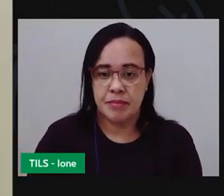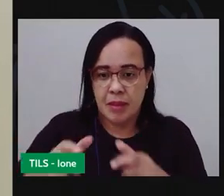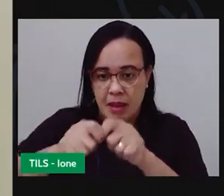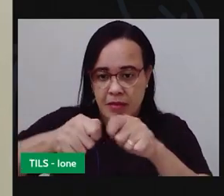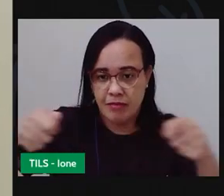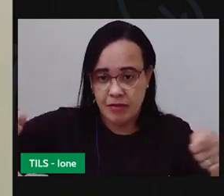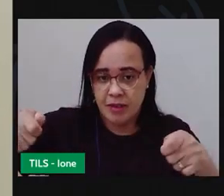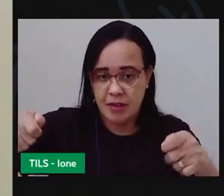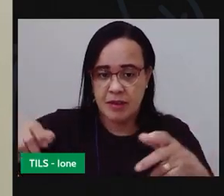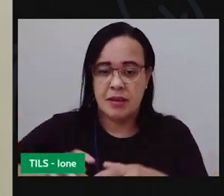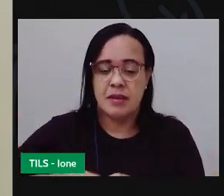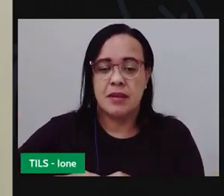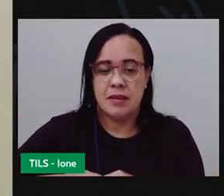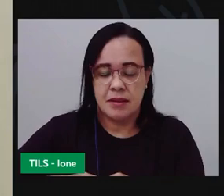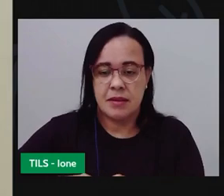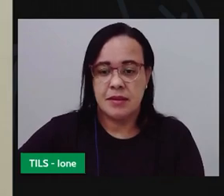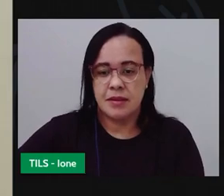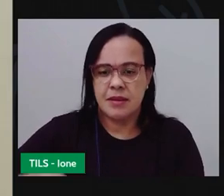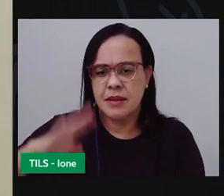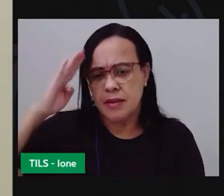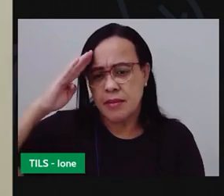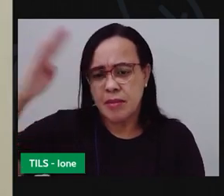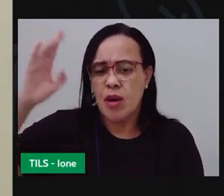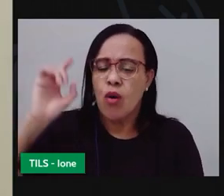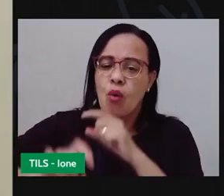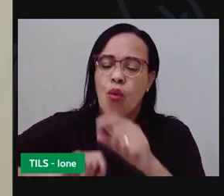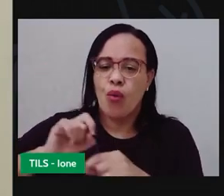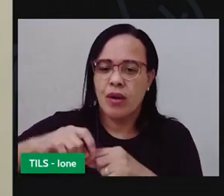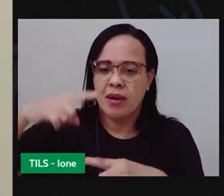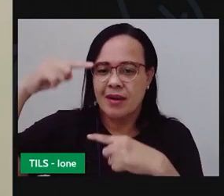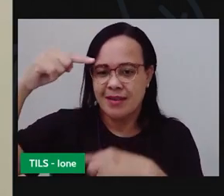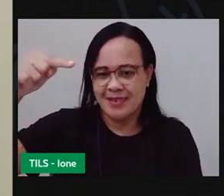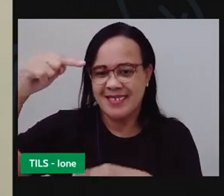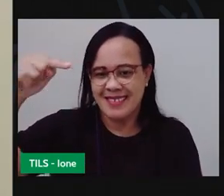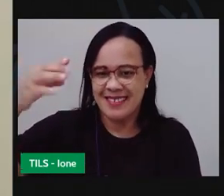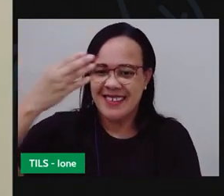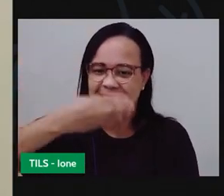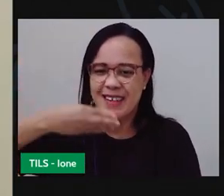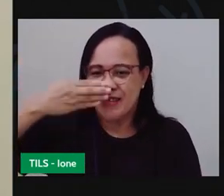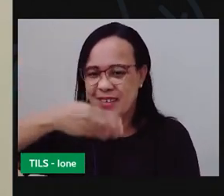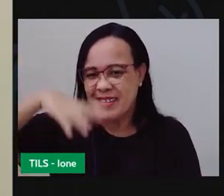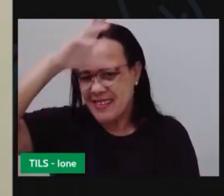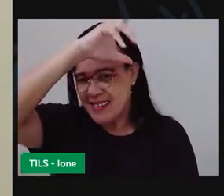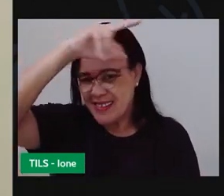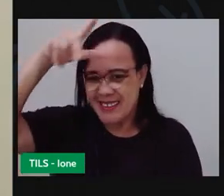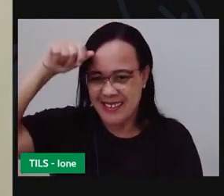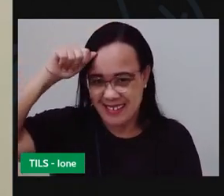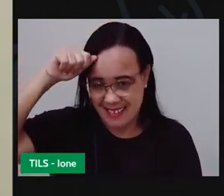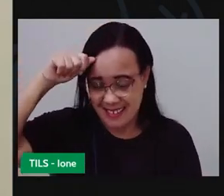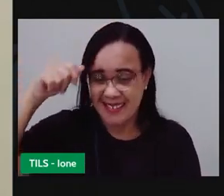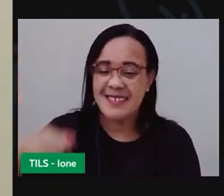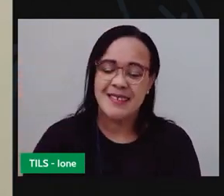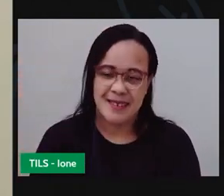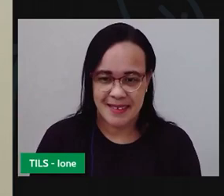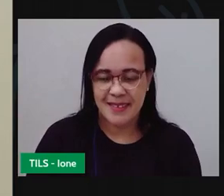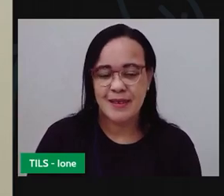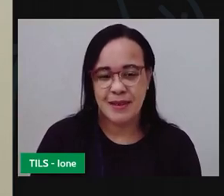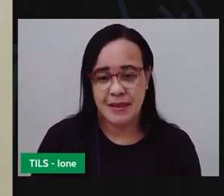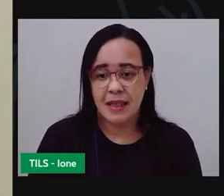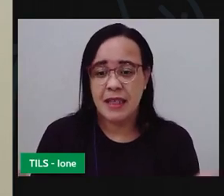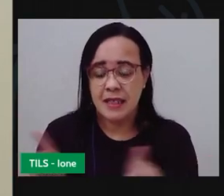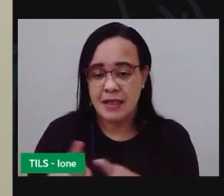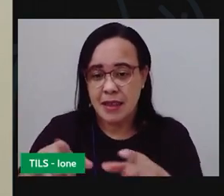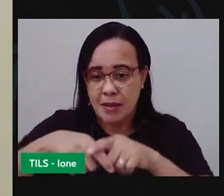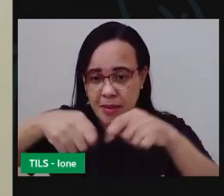e principalmente das garrafas PET. Também você vai precisar do